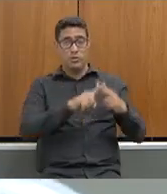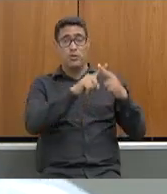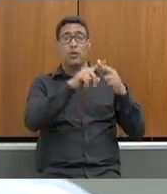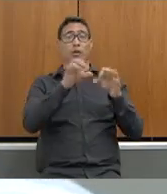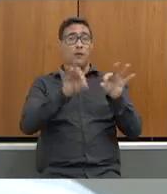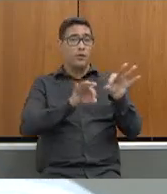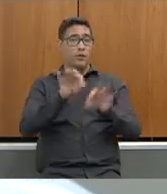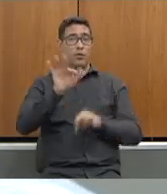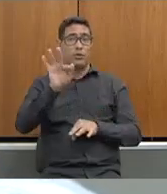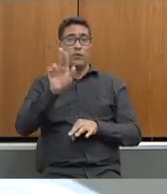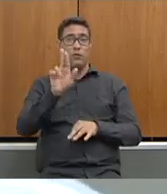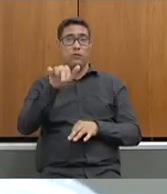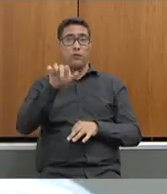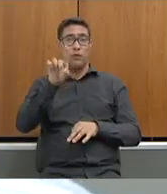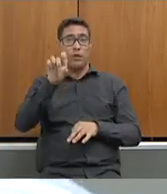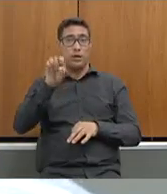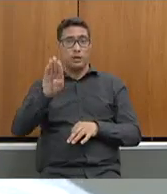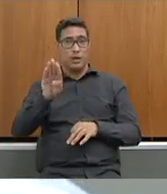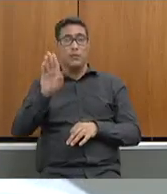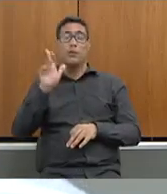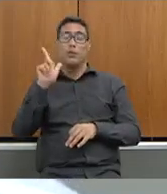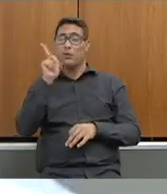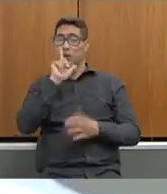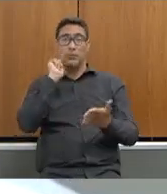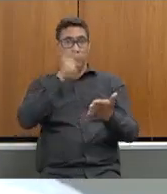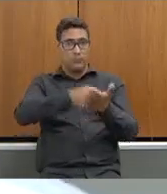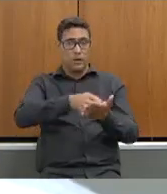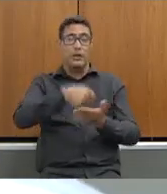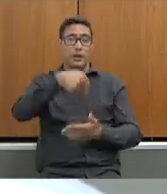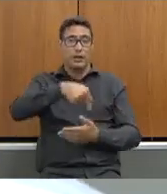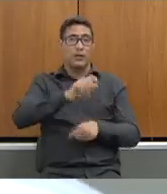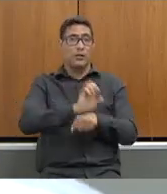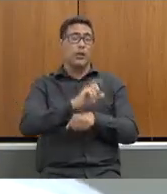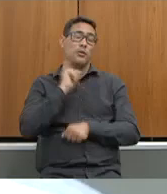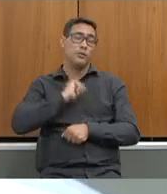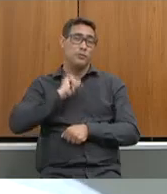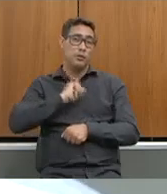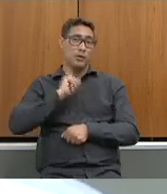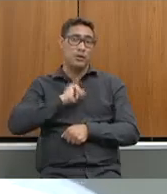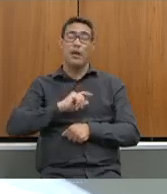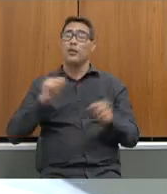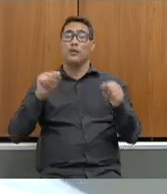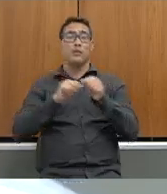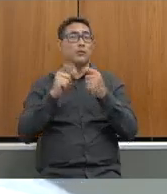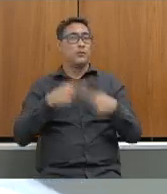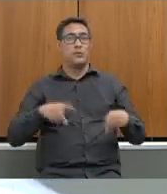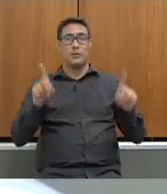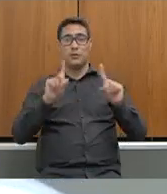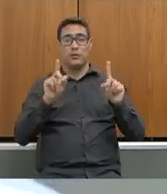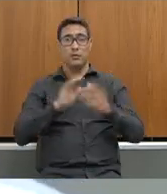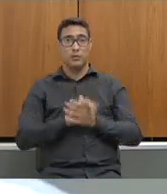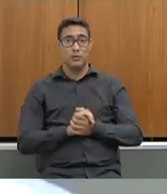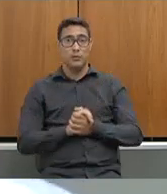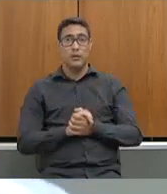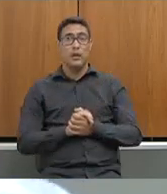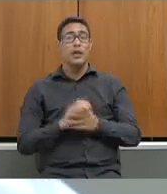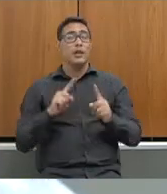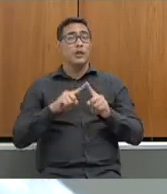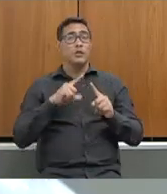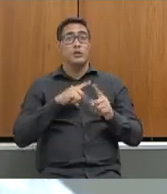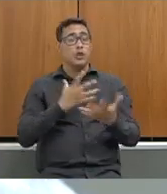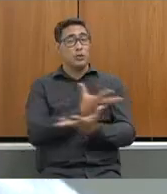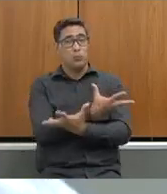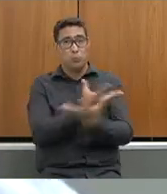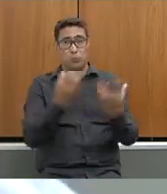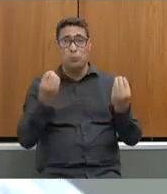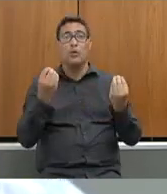sejam enquadrados sejam pagos o estado de Minas Gerais não está fazendo e nós temos muitos municípios